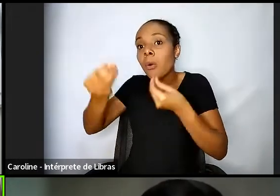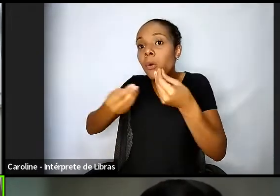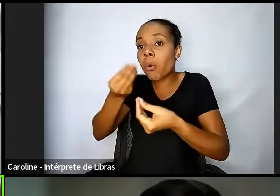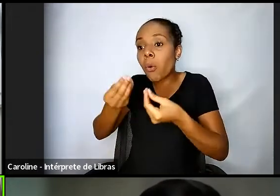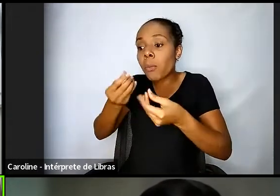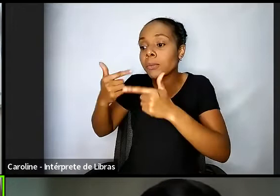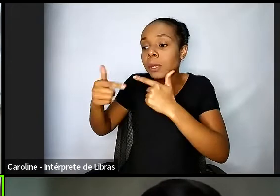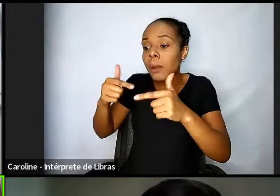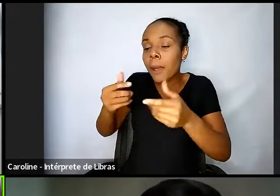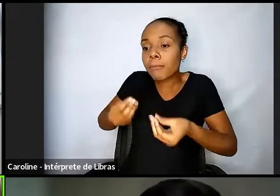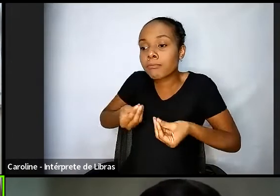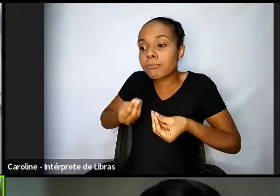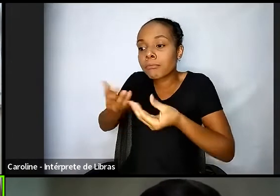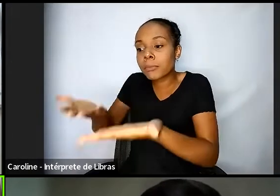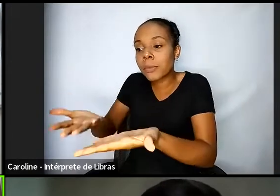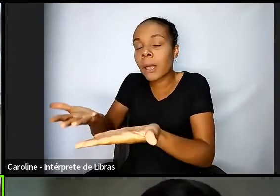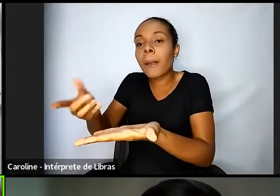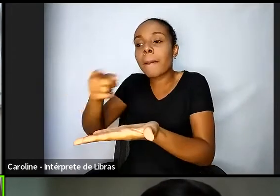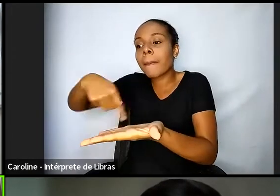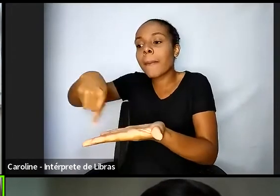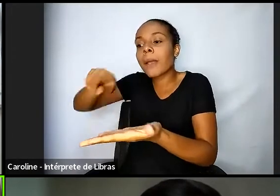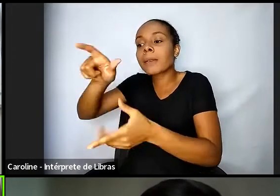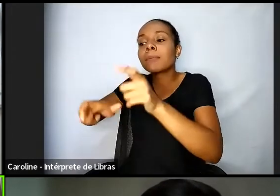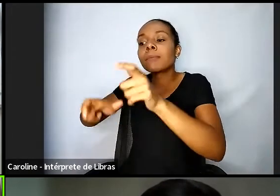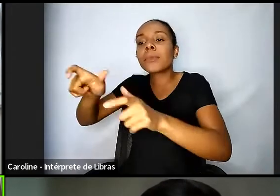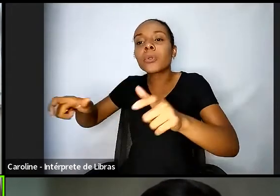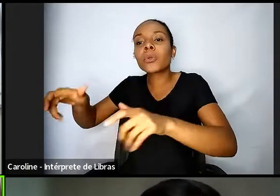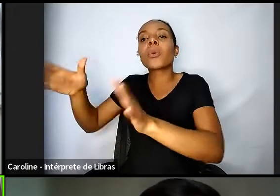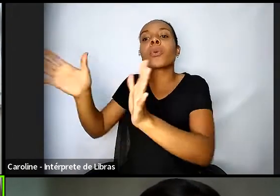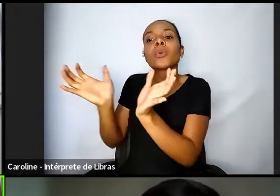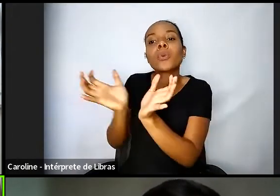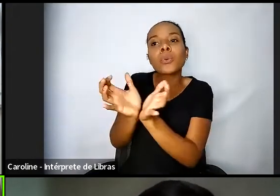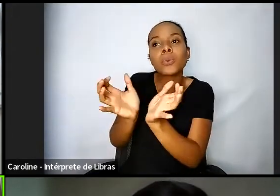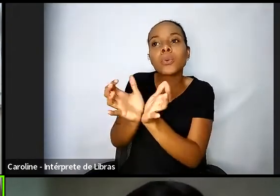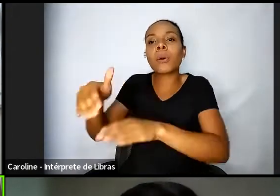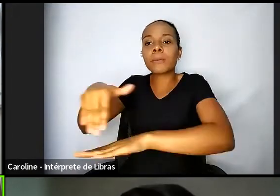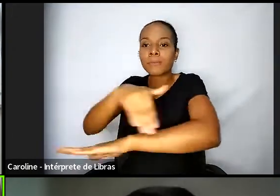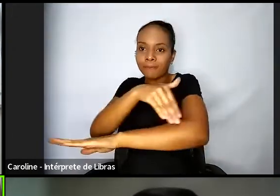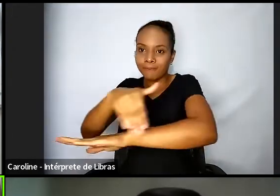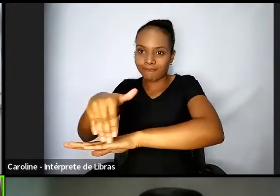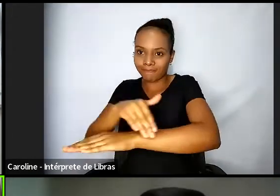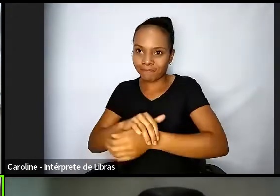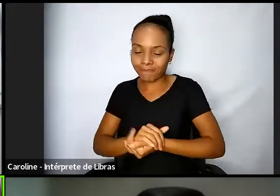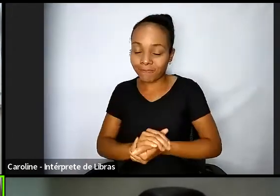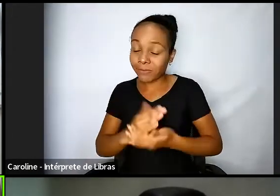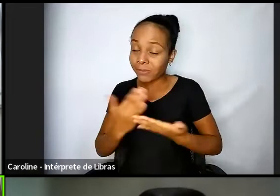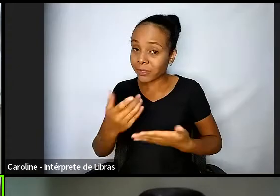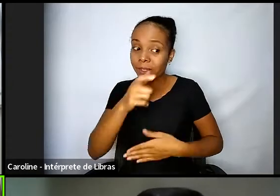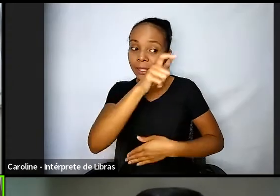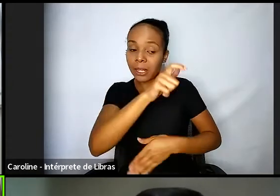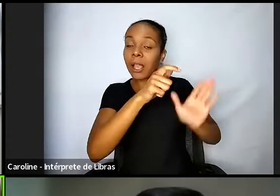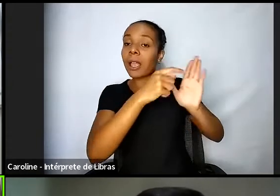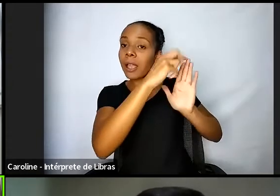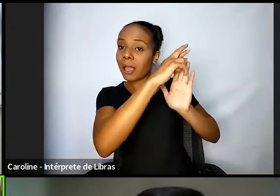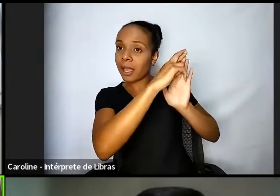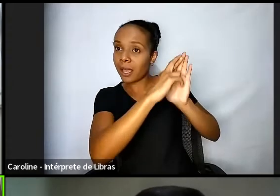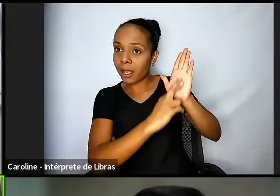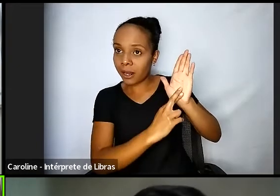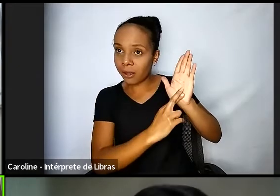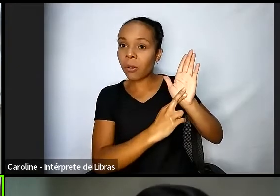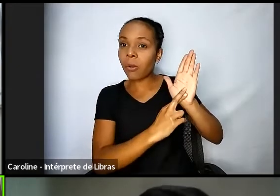essa visibilidade, ela vem mostrar o quanto o judiciário é